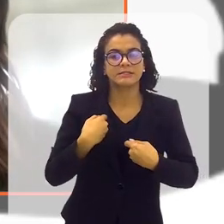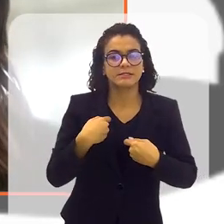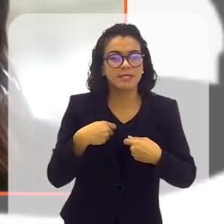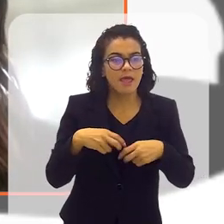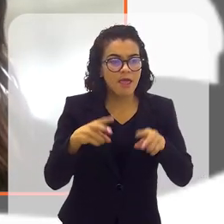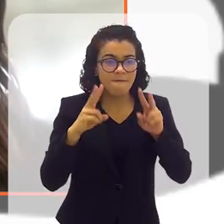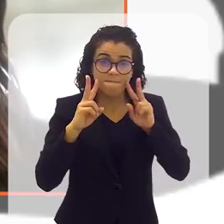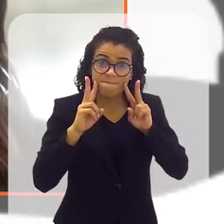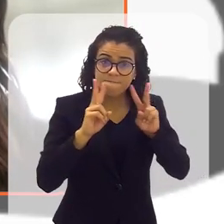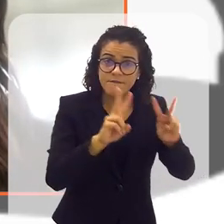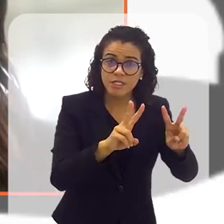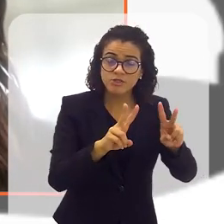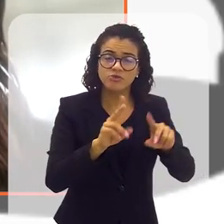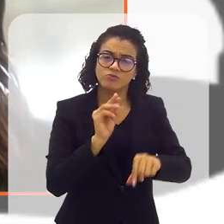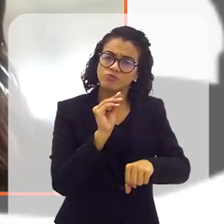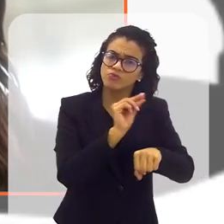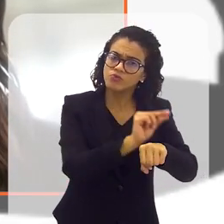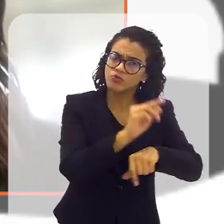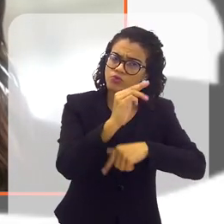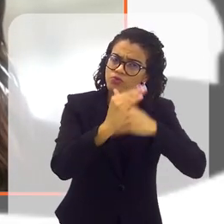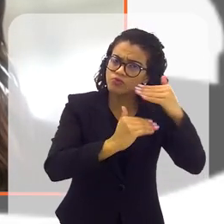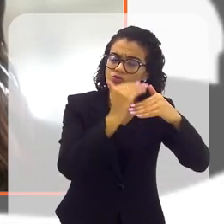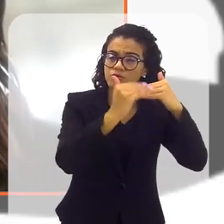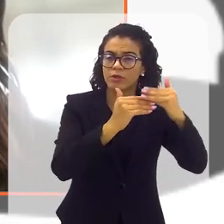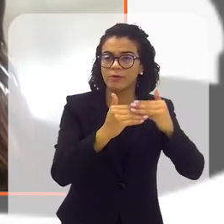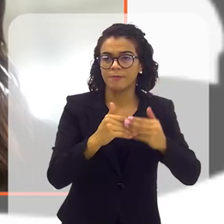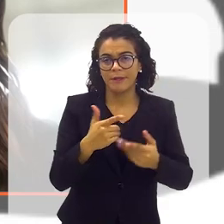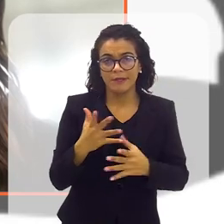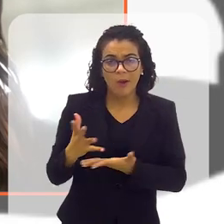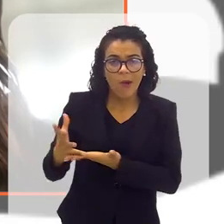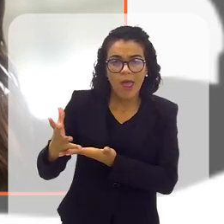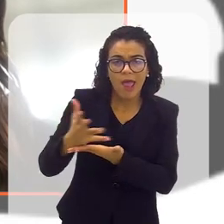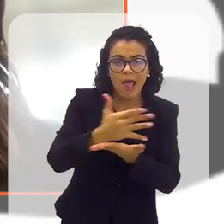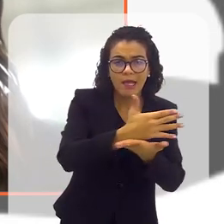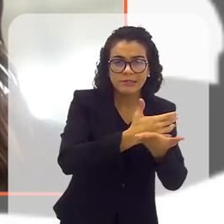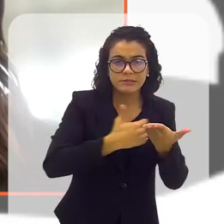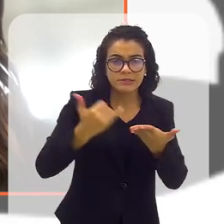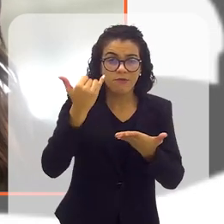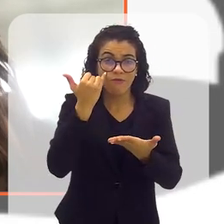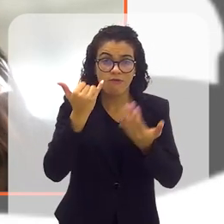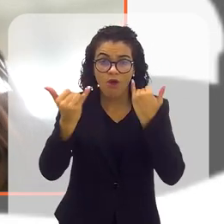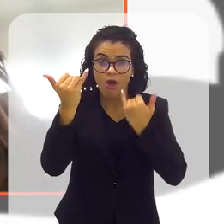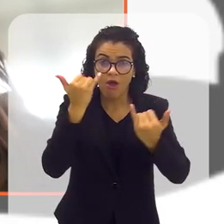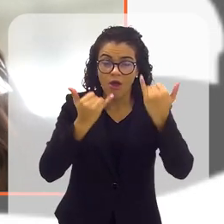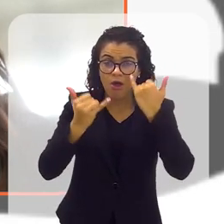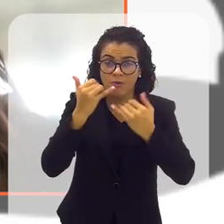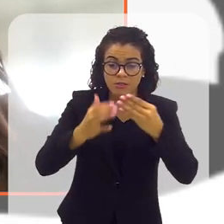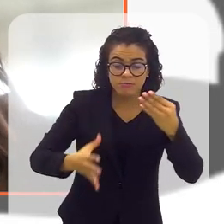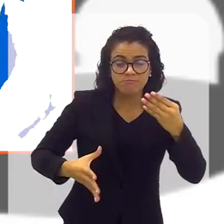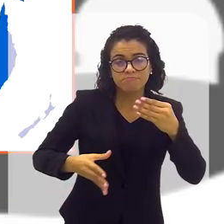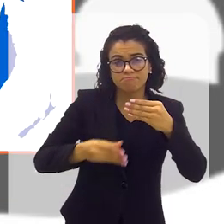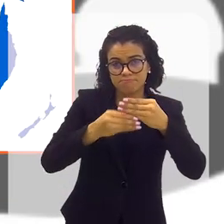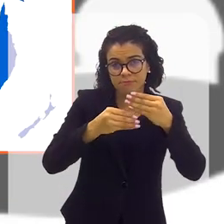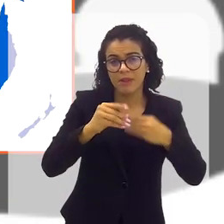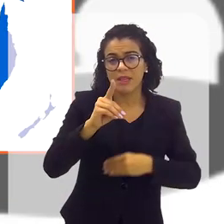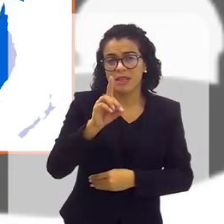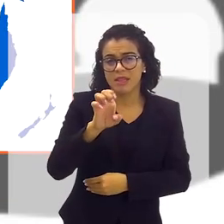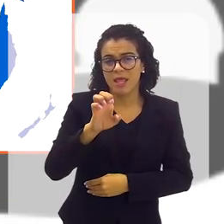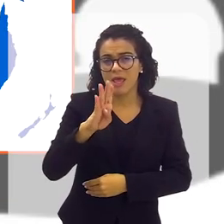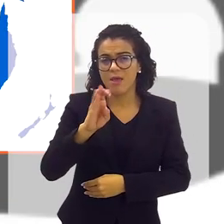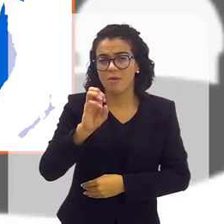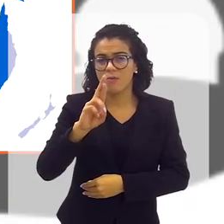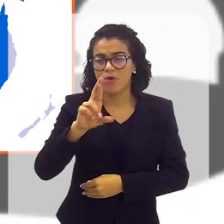ser olhado e precisa ser cuidado. É, e com esse dado novo, acrescido pela